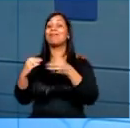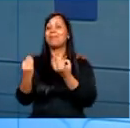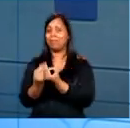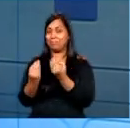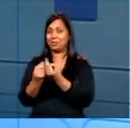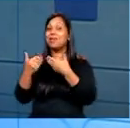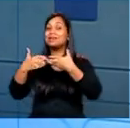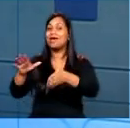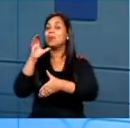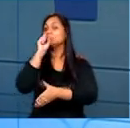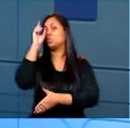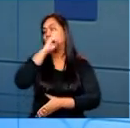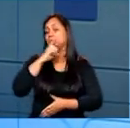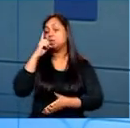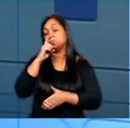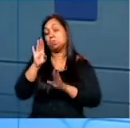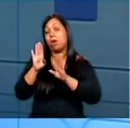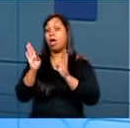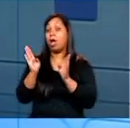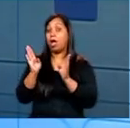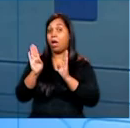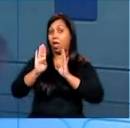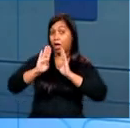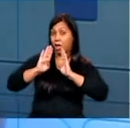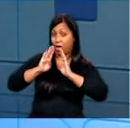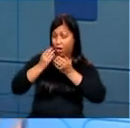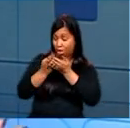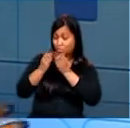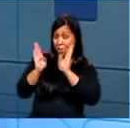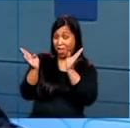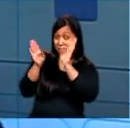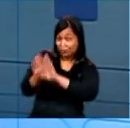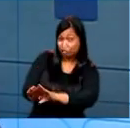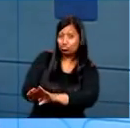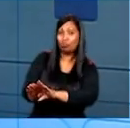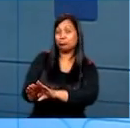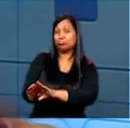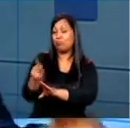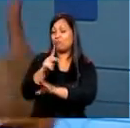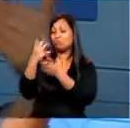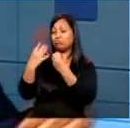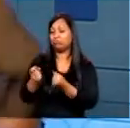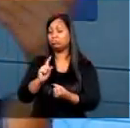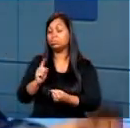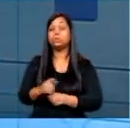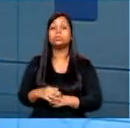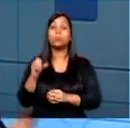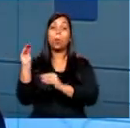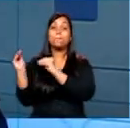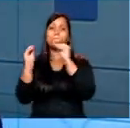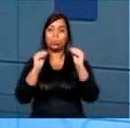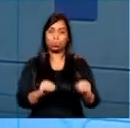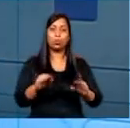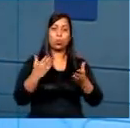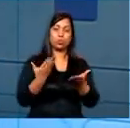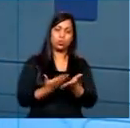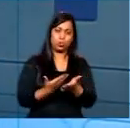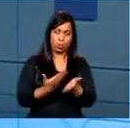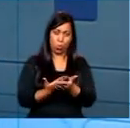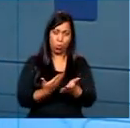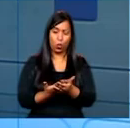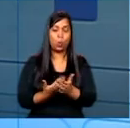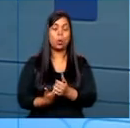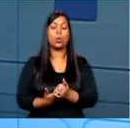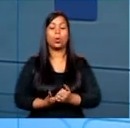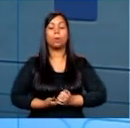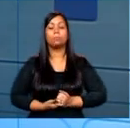de semana. Como a escola fechou, a escola da família, não teve professor que assumisse, a gente teve que mudar de escola esse ano, e aí a gente foi